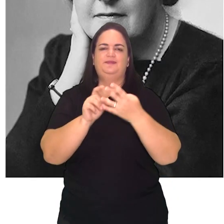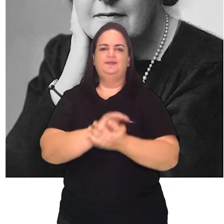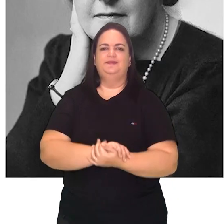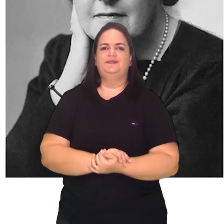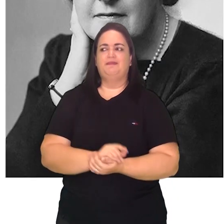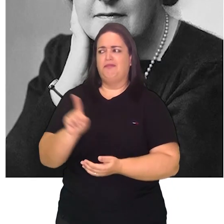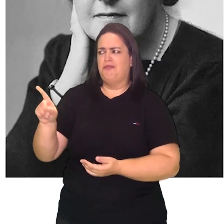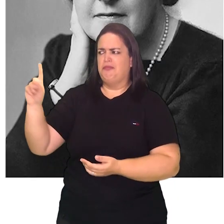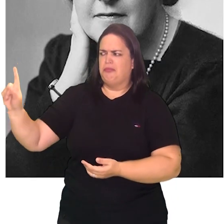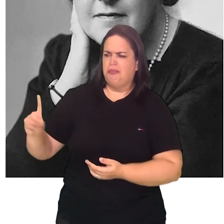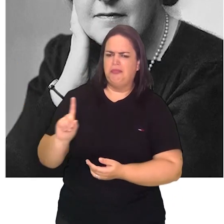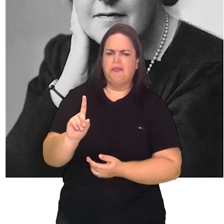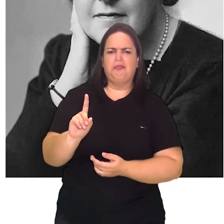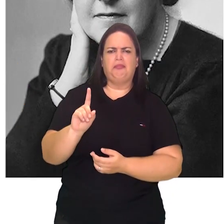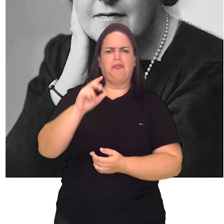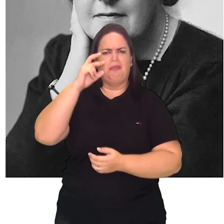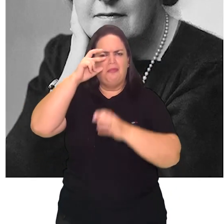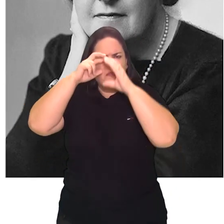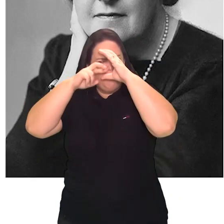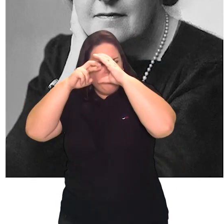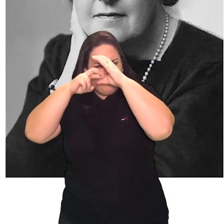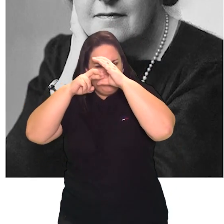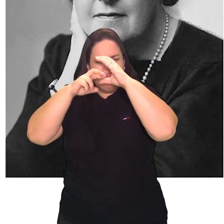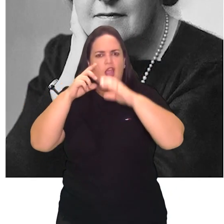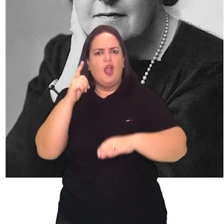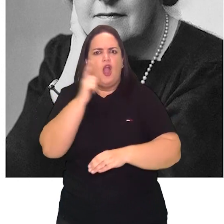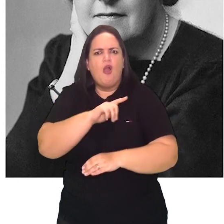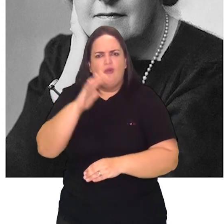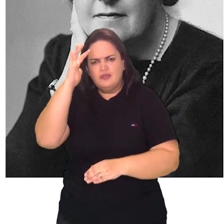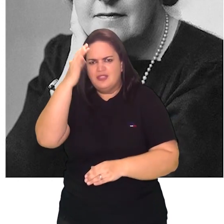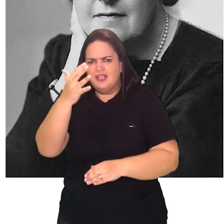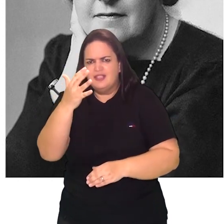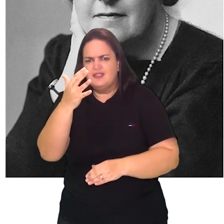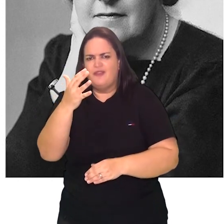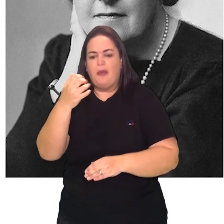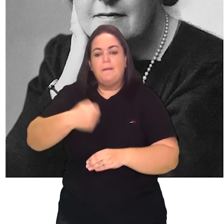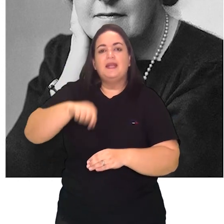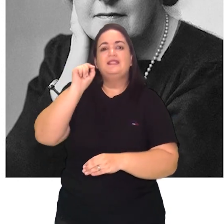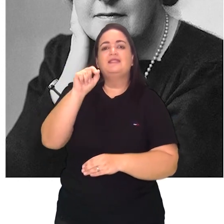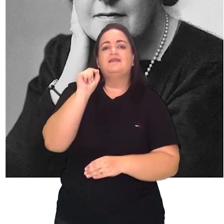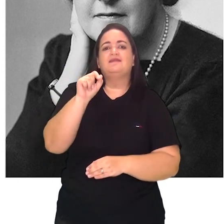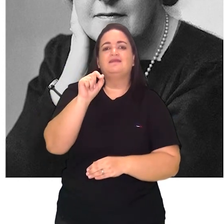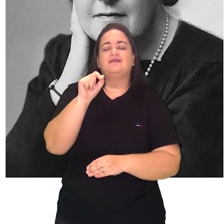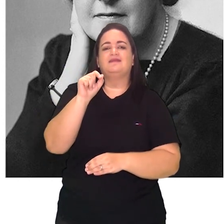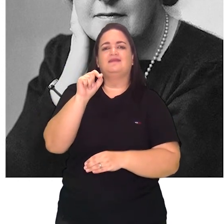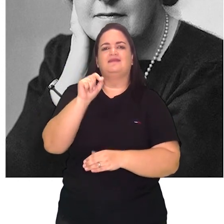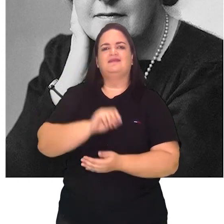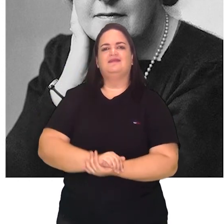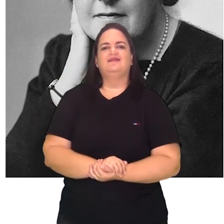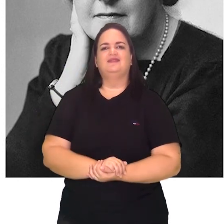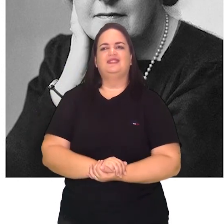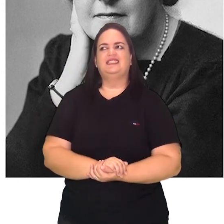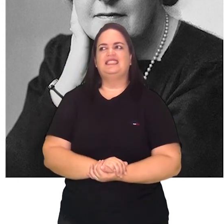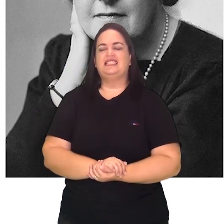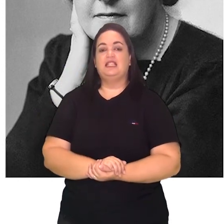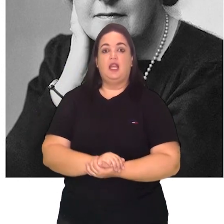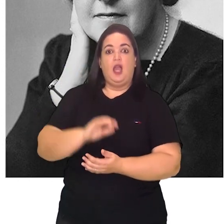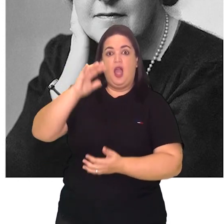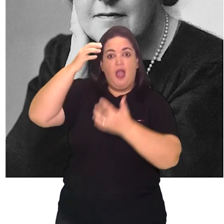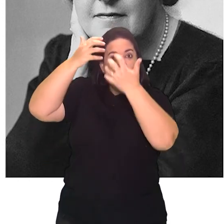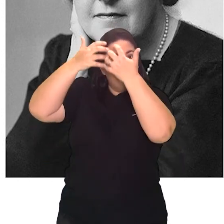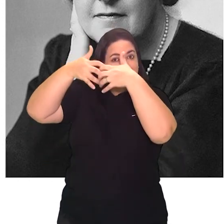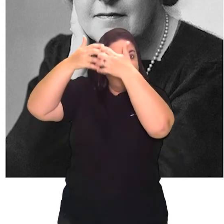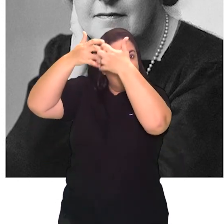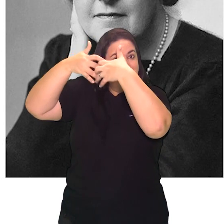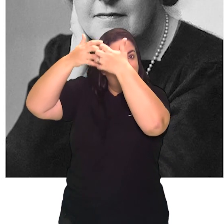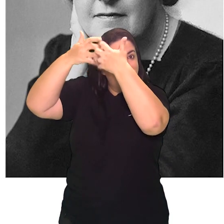esse detetive consiga resolver esse mistério, ele precisa se apoiar no uso da lógica,